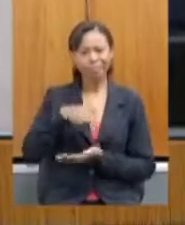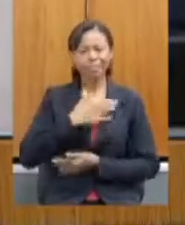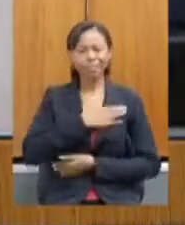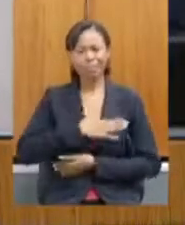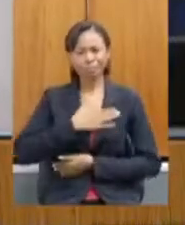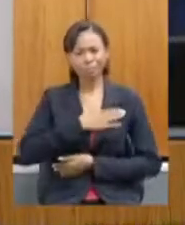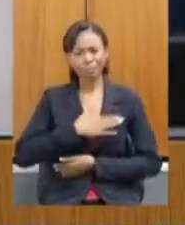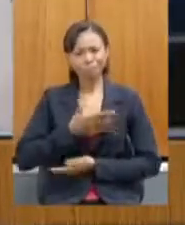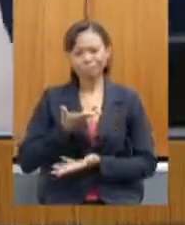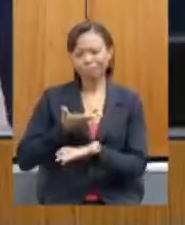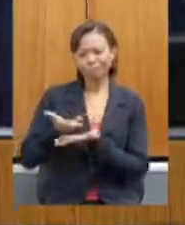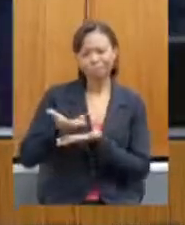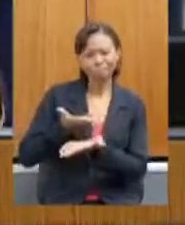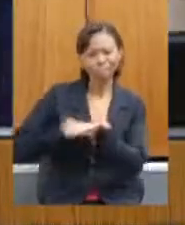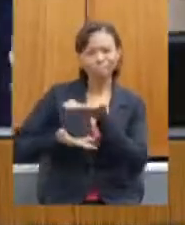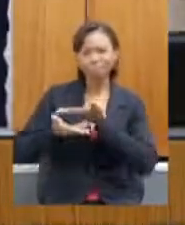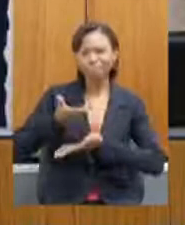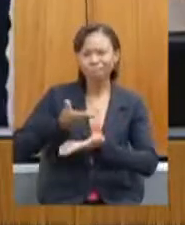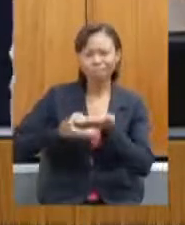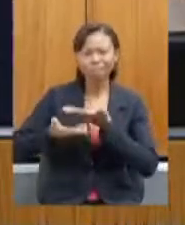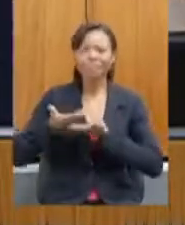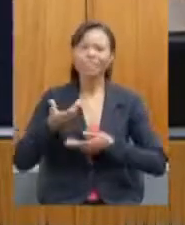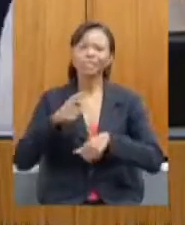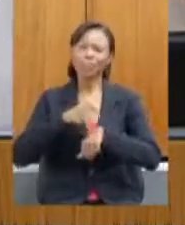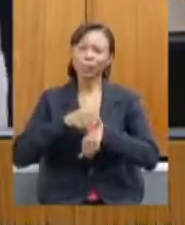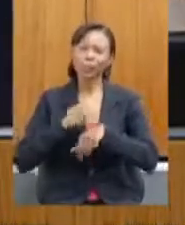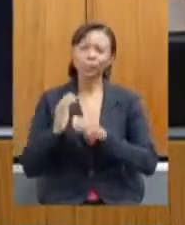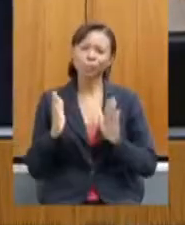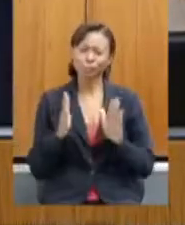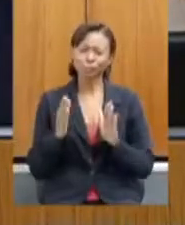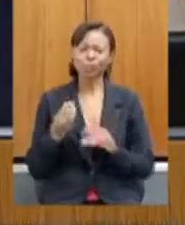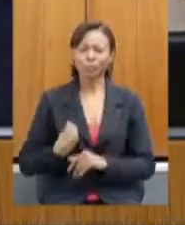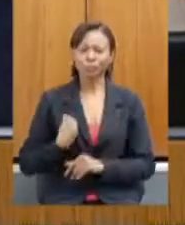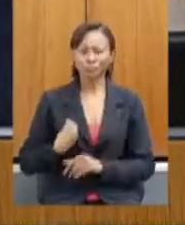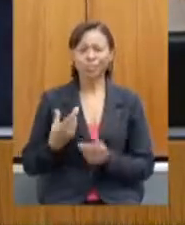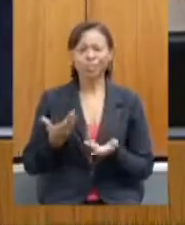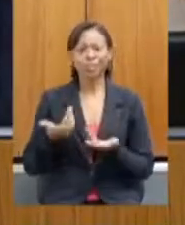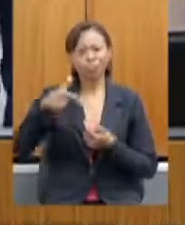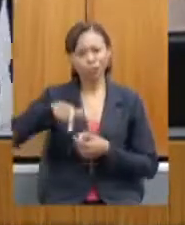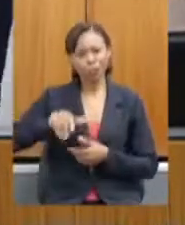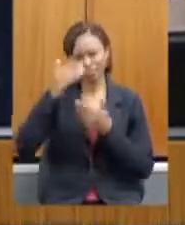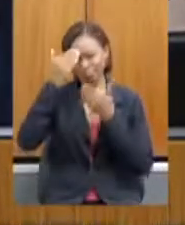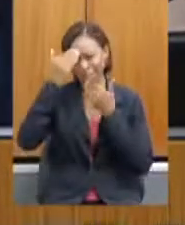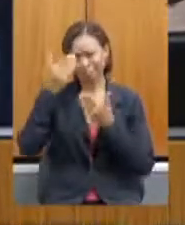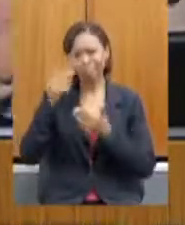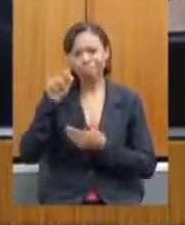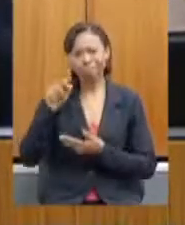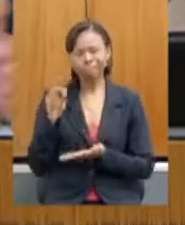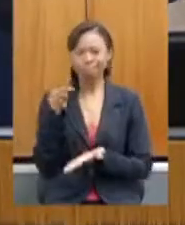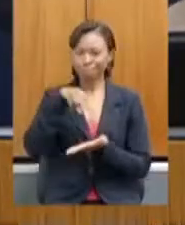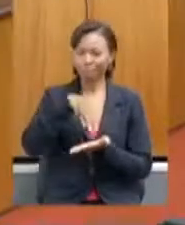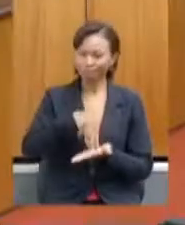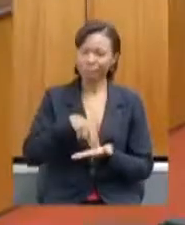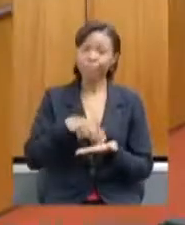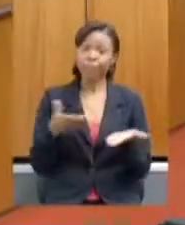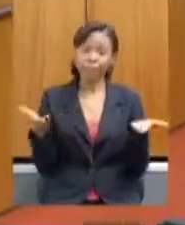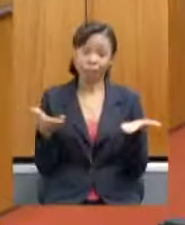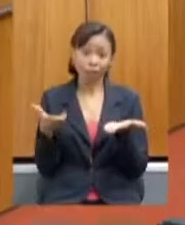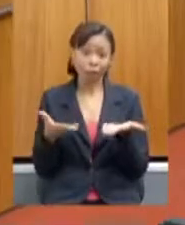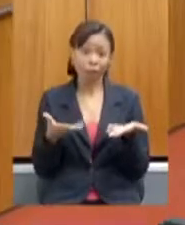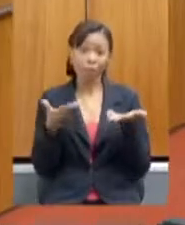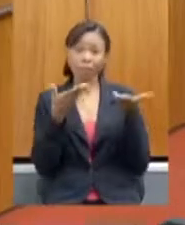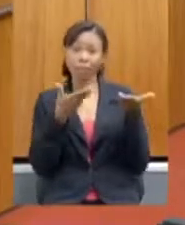compartilhar com a senhora desses breves momentos presenciais. Mais uma vez, agradeço a presença e passo a palavra